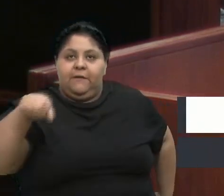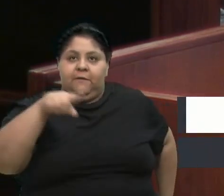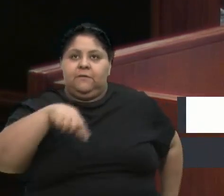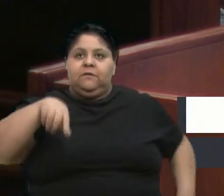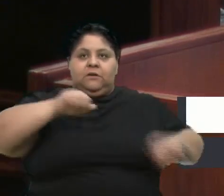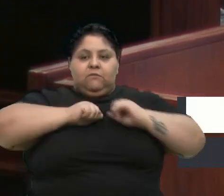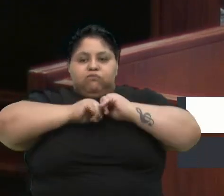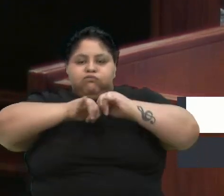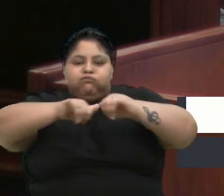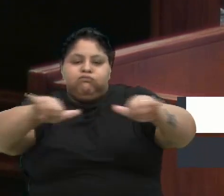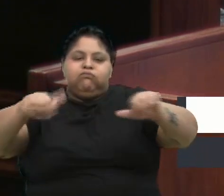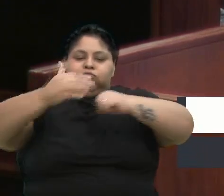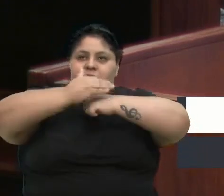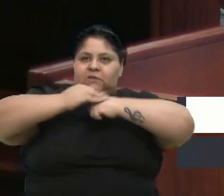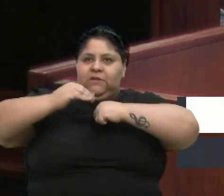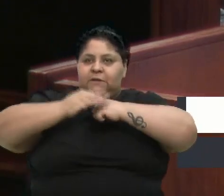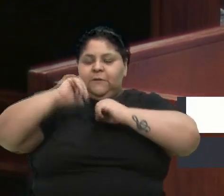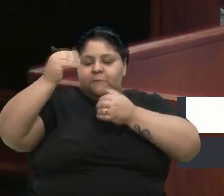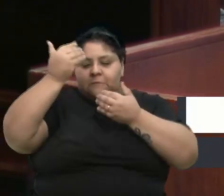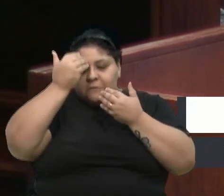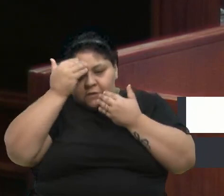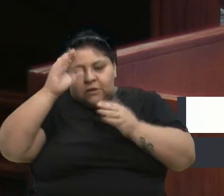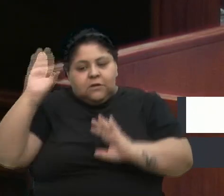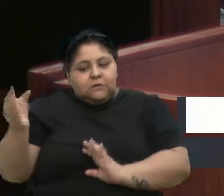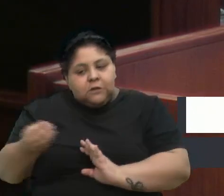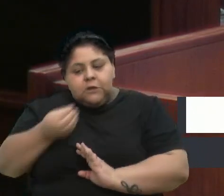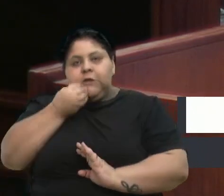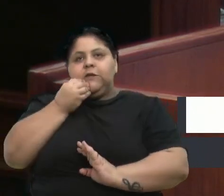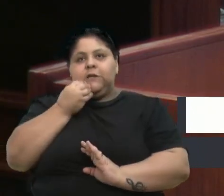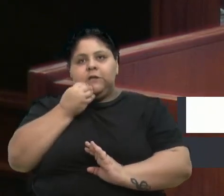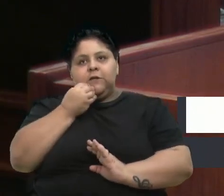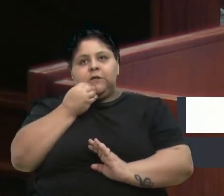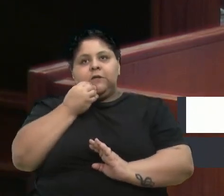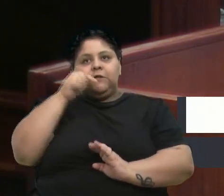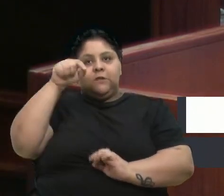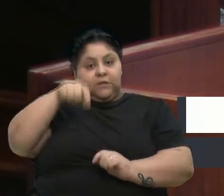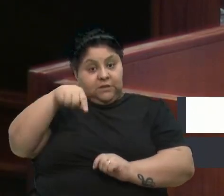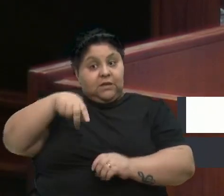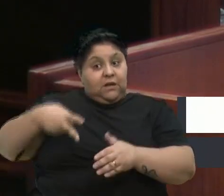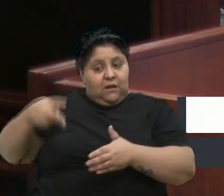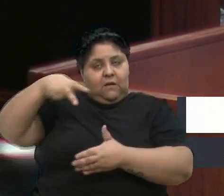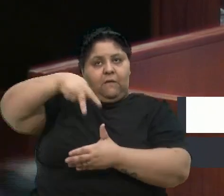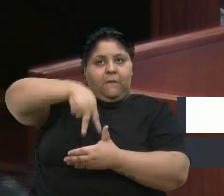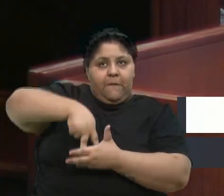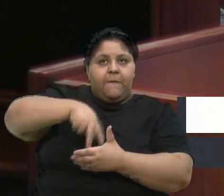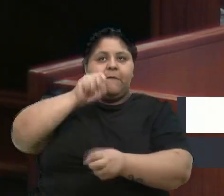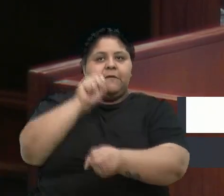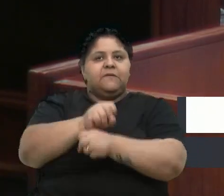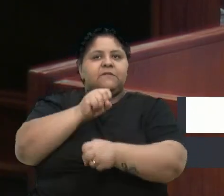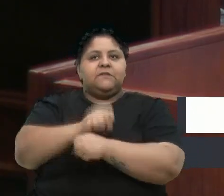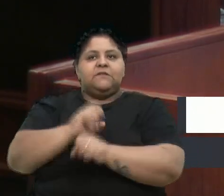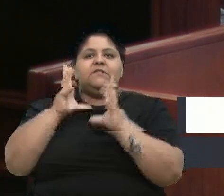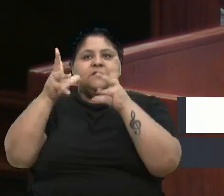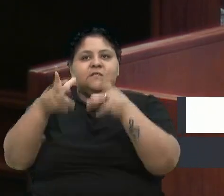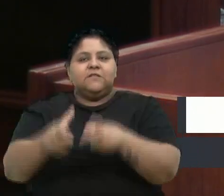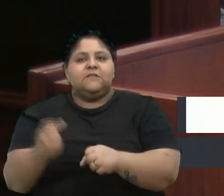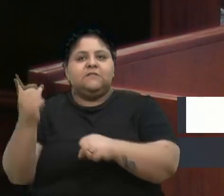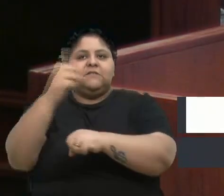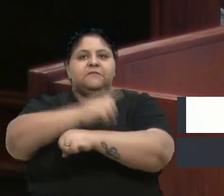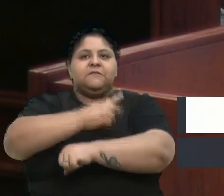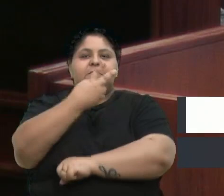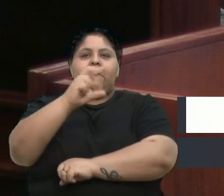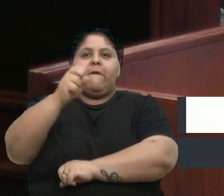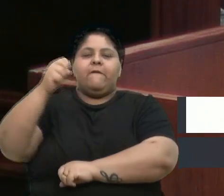generosidade e obrigada pela oportunidade de ocupar este espaço. Esperamos todos no dia 28 de